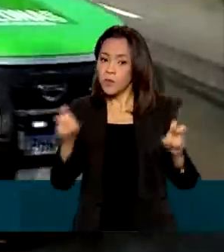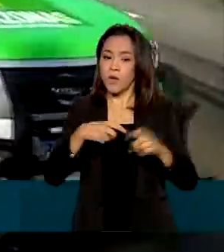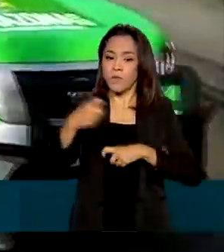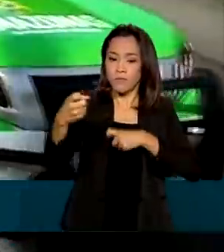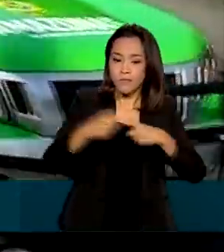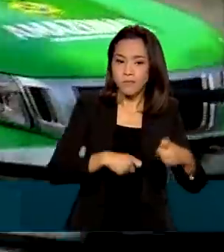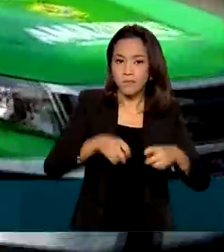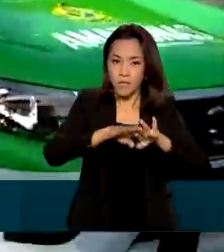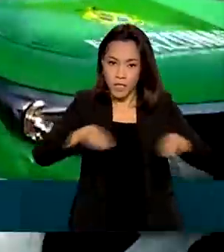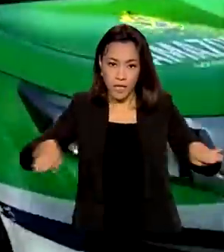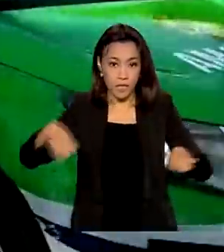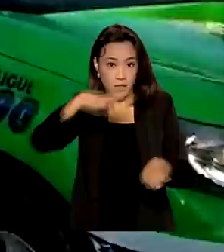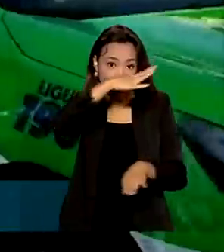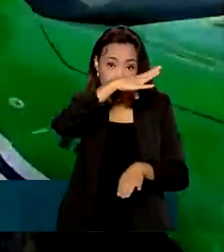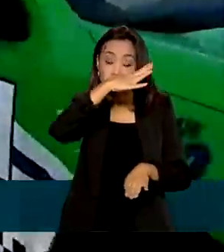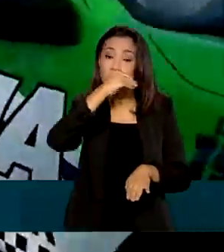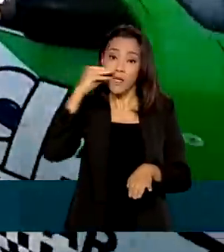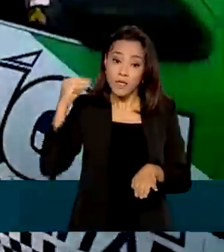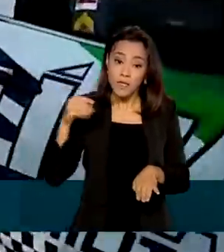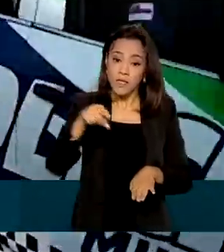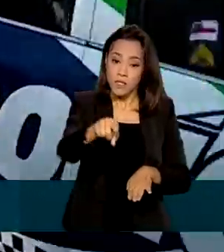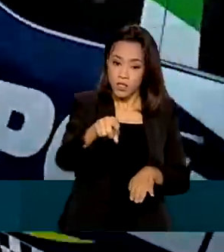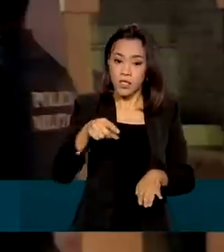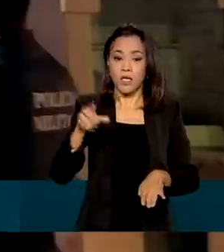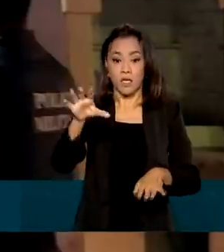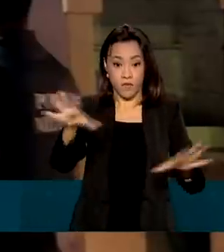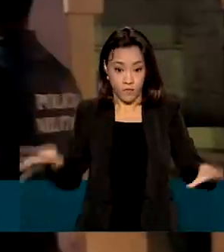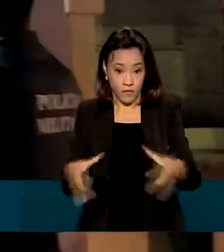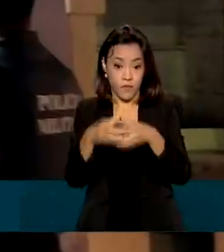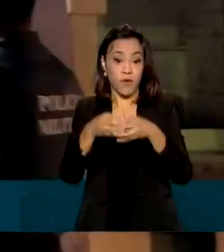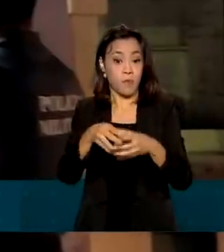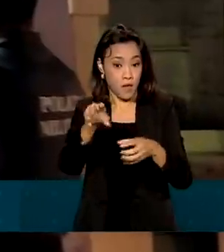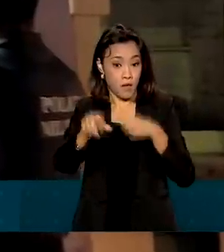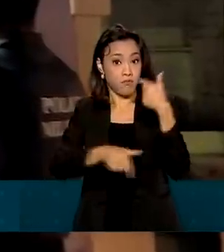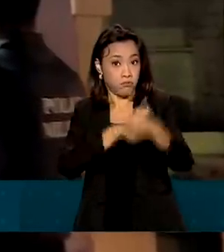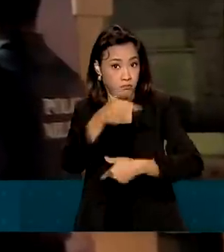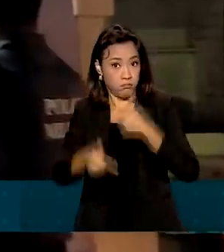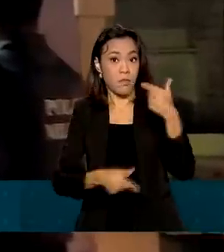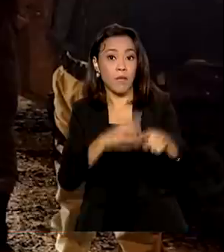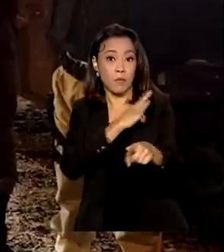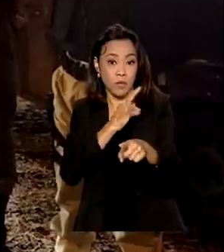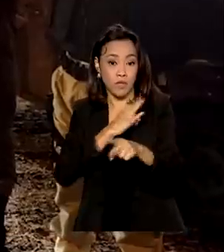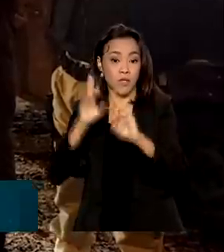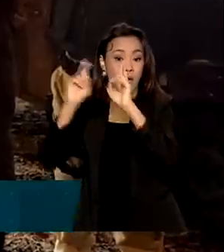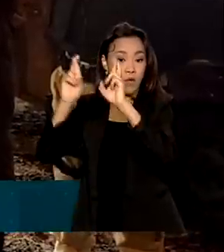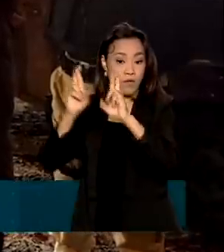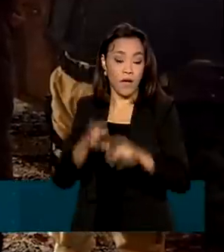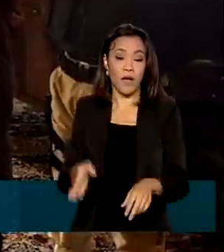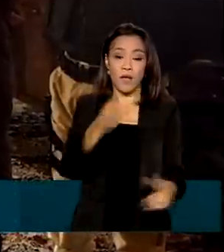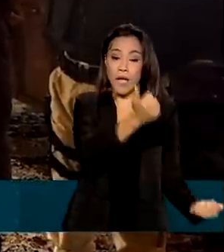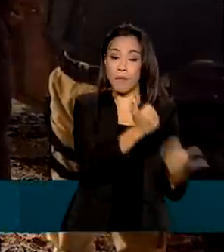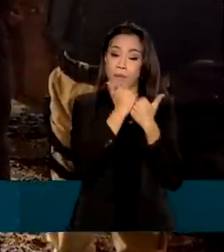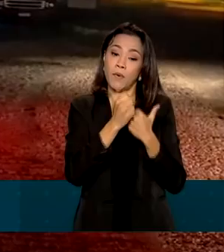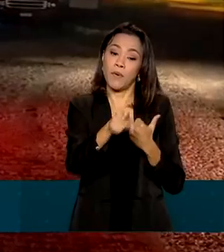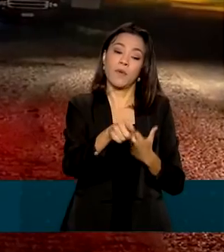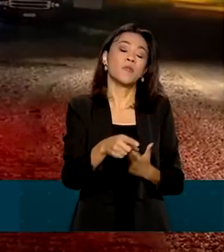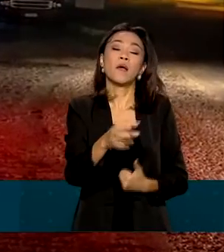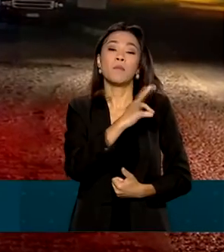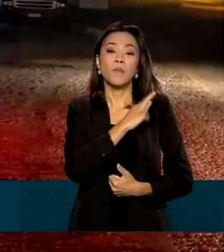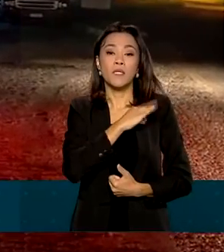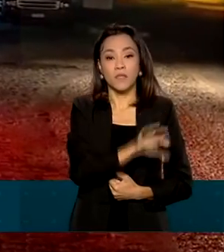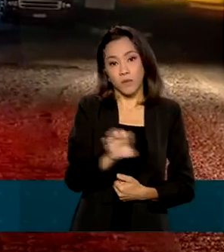A Operação Parador 27 é realizada pela Polícia Rodoviária Federal, com apoio das polícias militares nos estados.